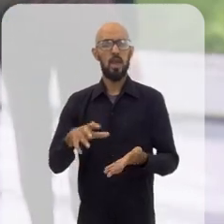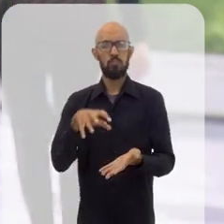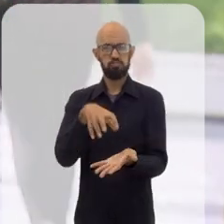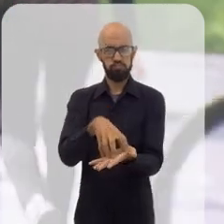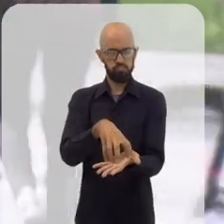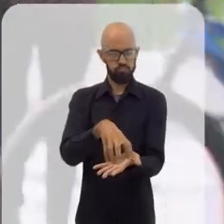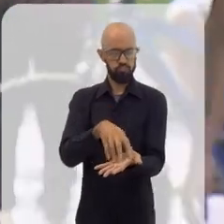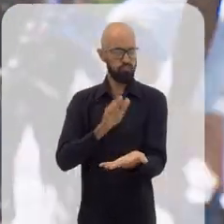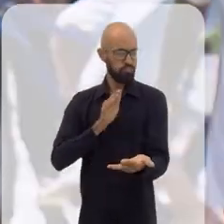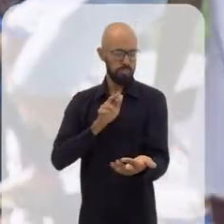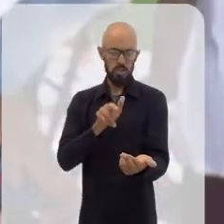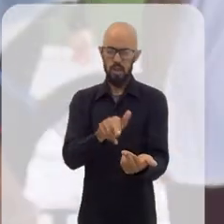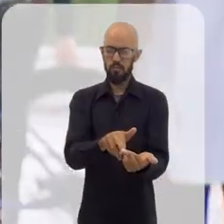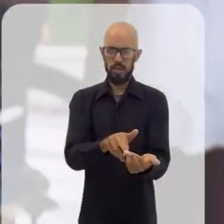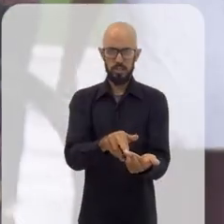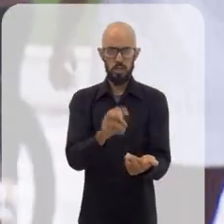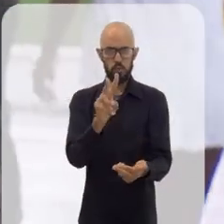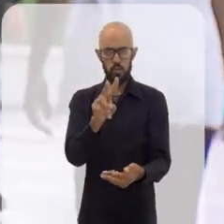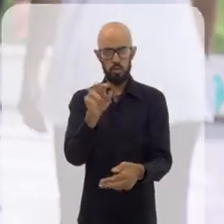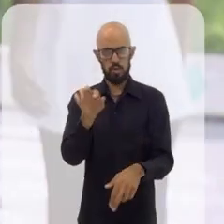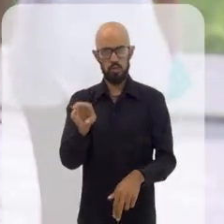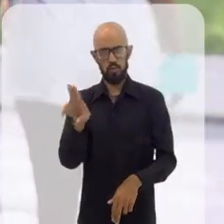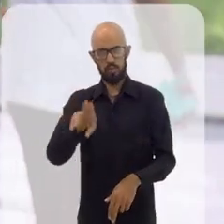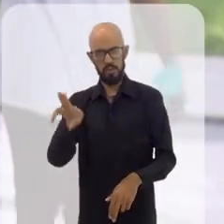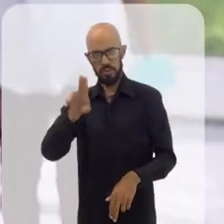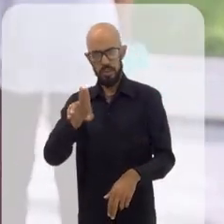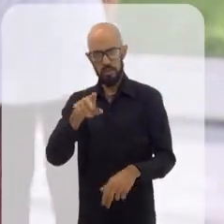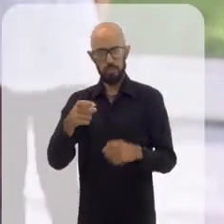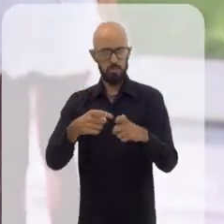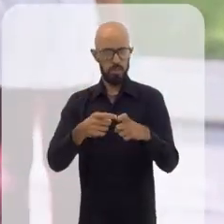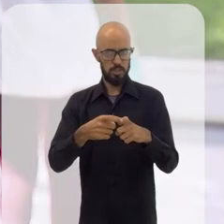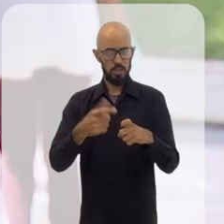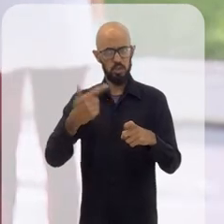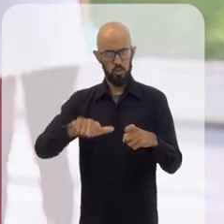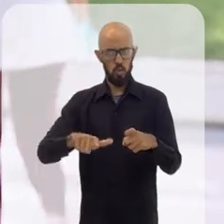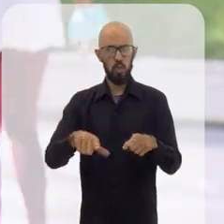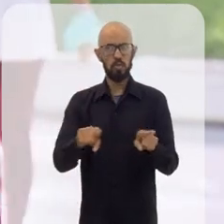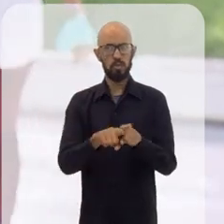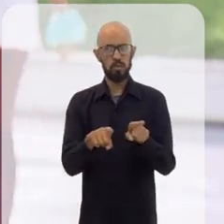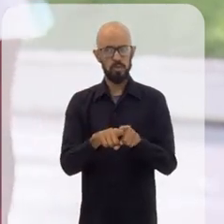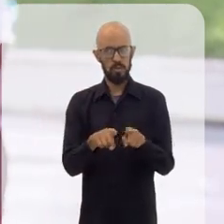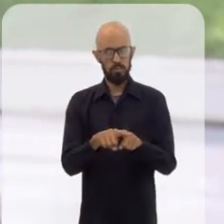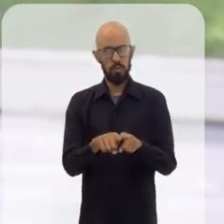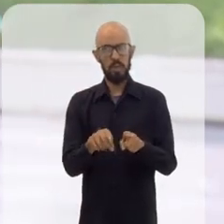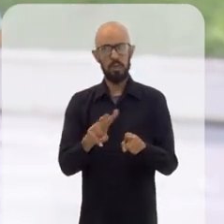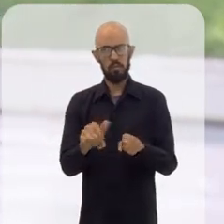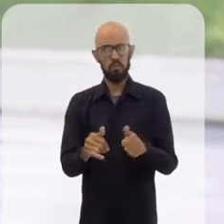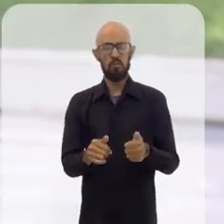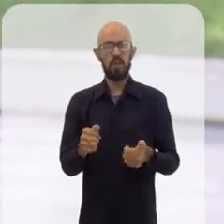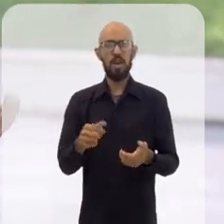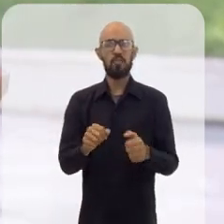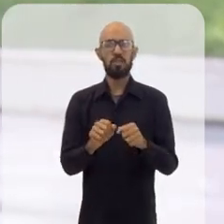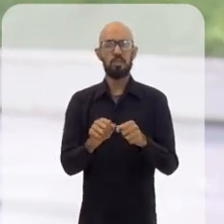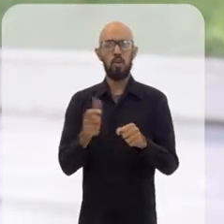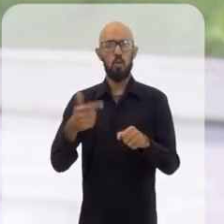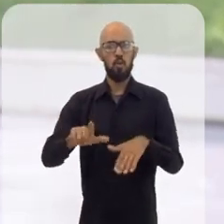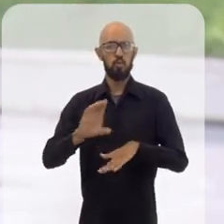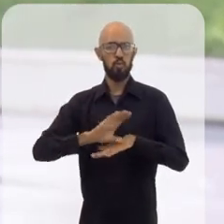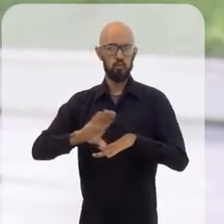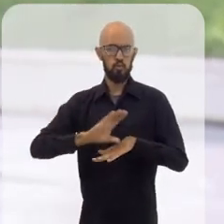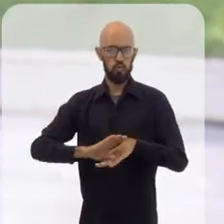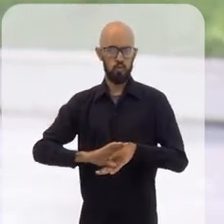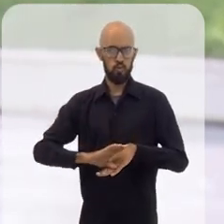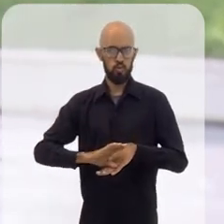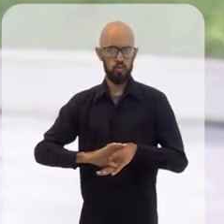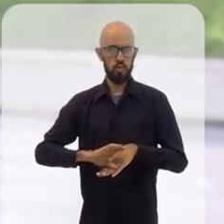polo educacional. Nós temos duas universidades de medicina e tem outras universidades também que é como vai